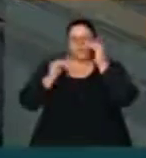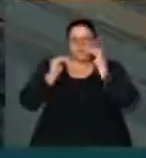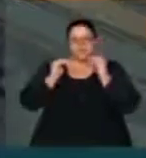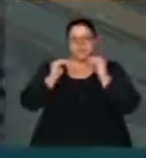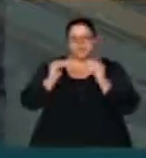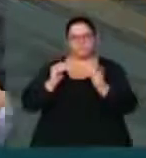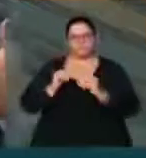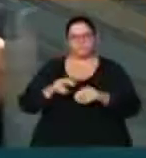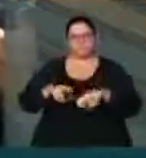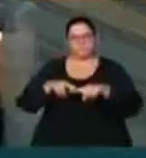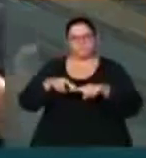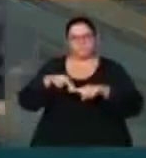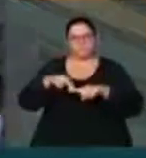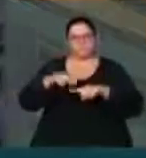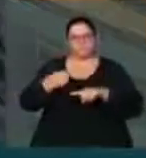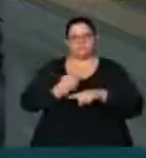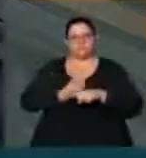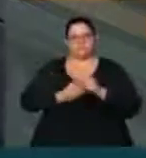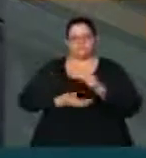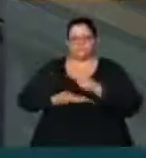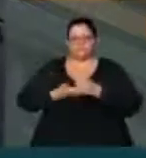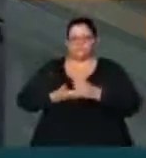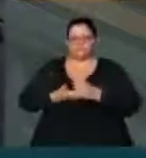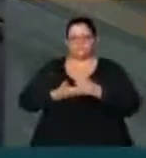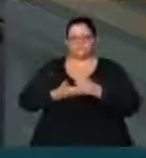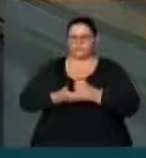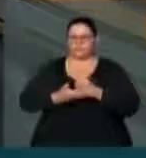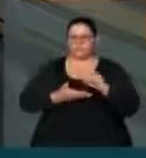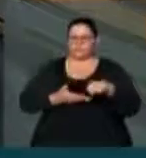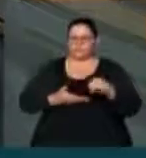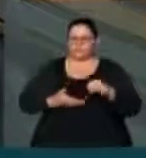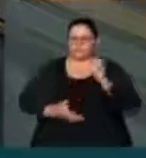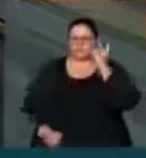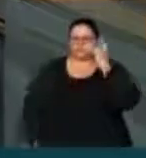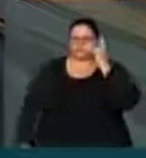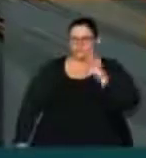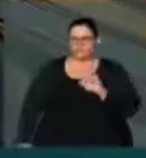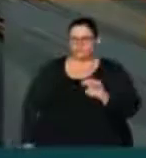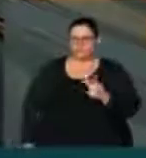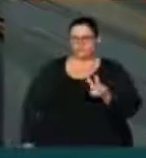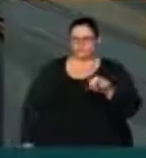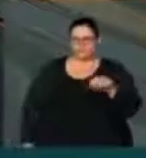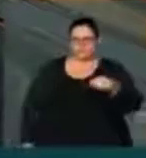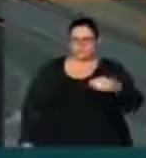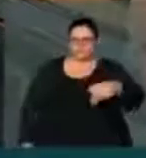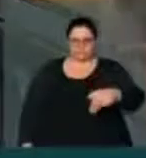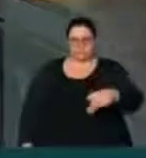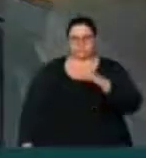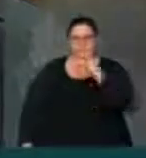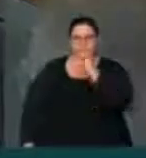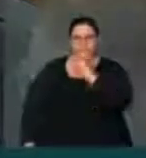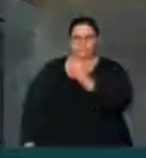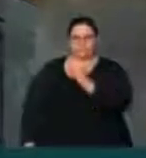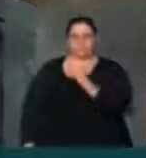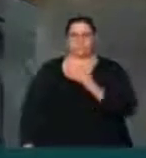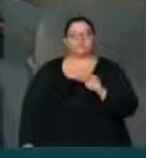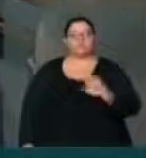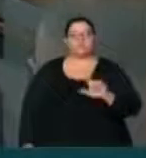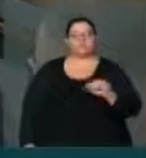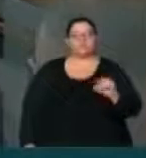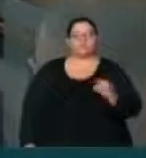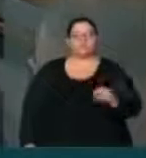estar aqui apoiando a questão de ordem deputado Ivan Valente venho também anunciar a presença da deputada Elisiane Gama